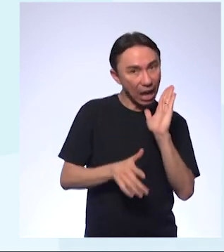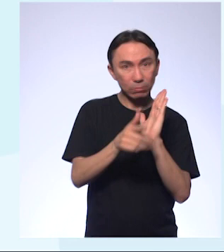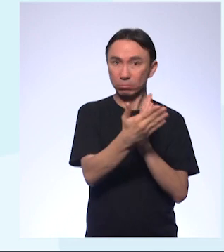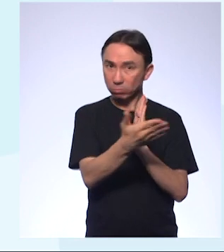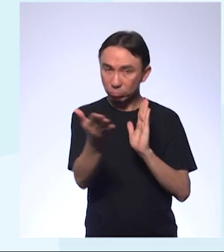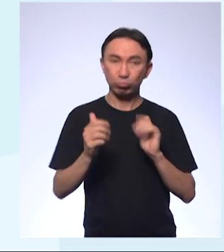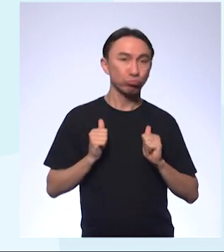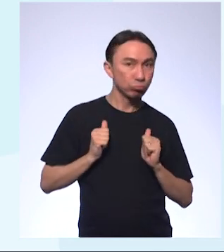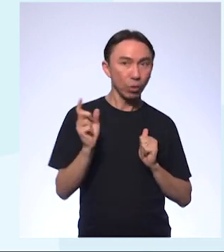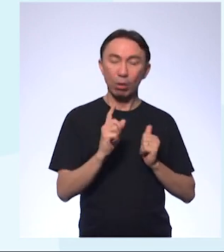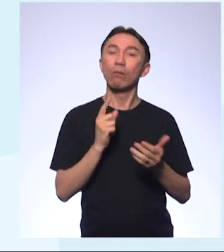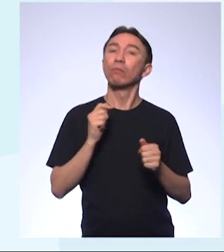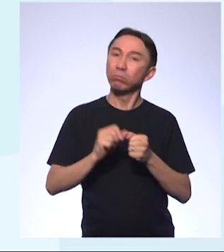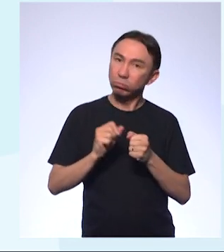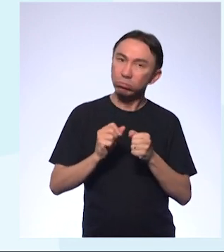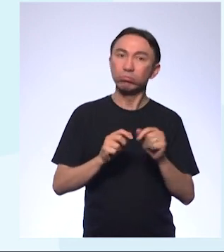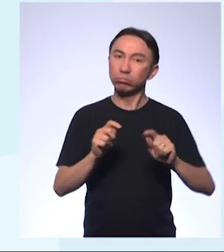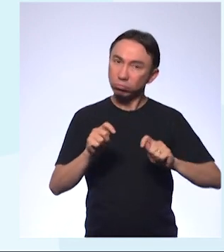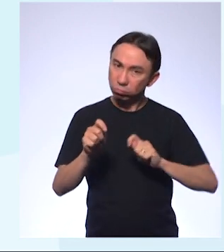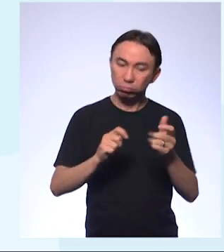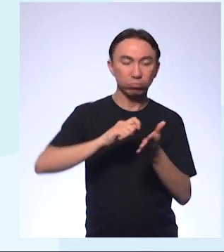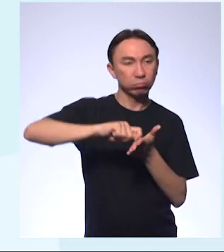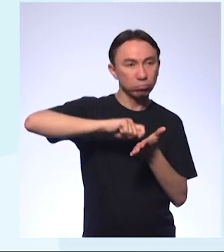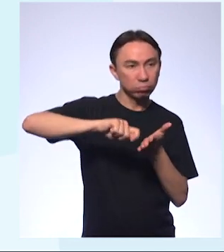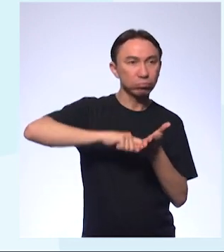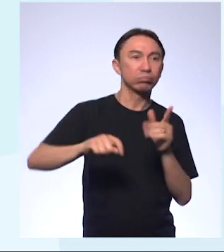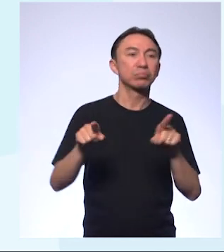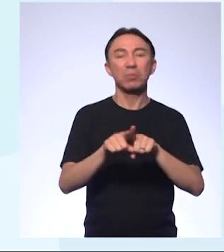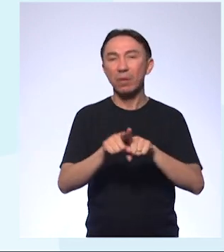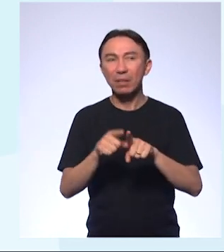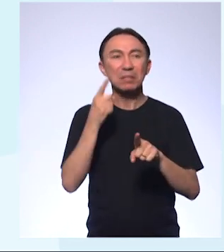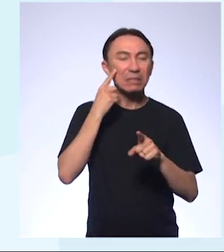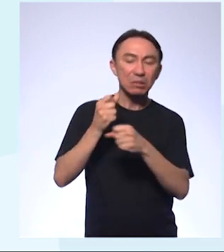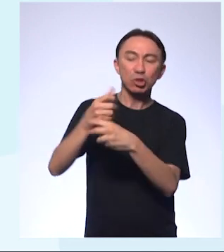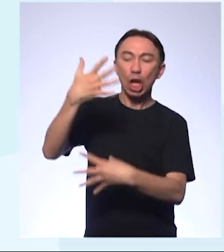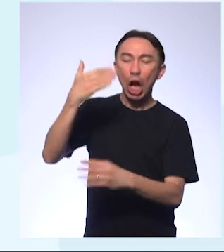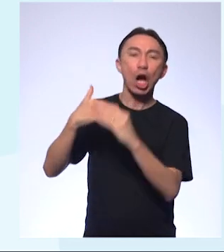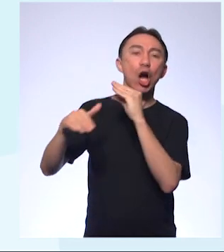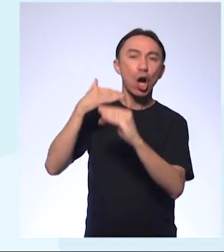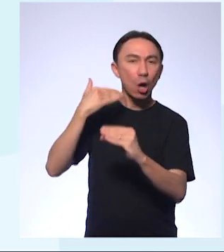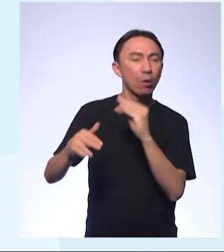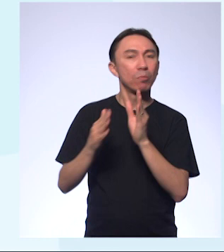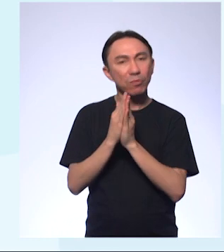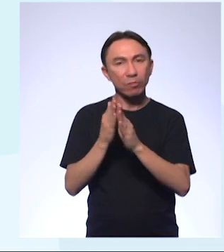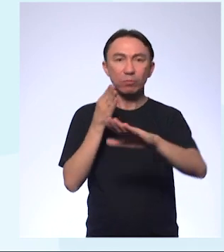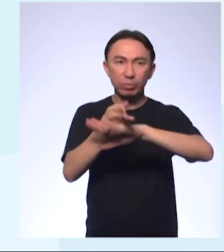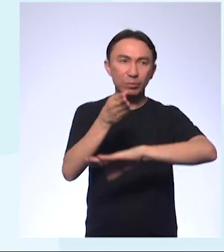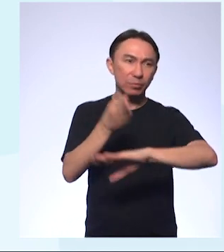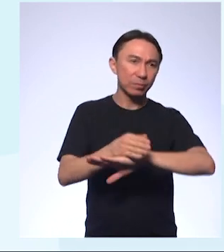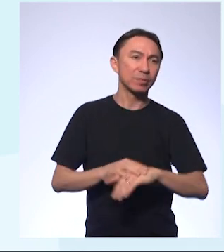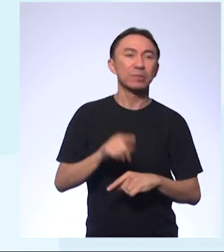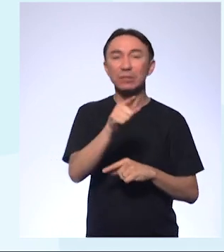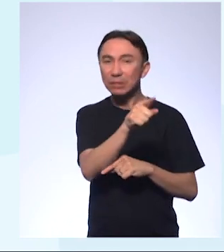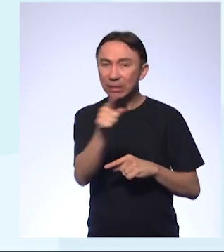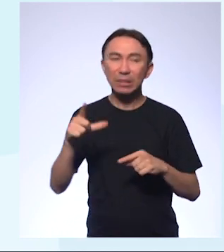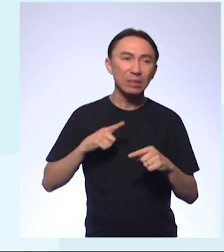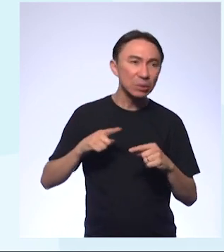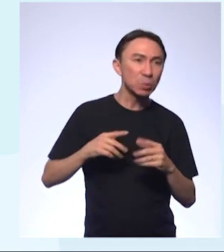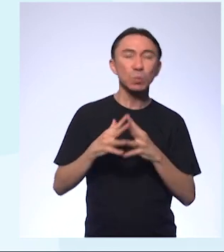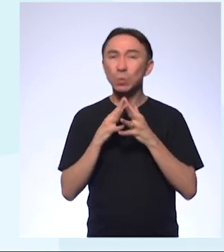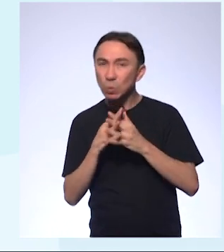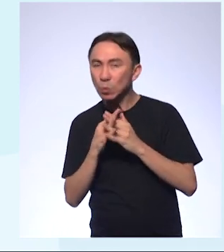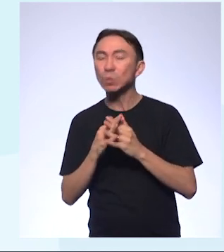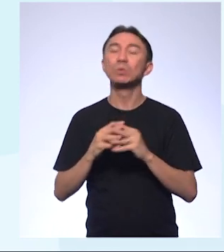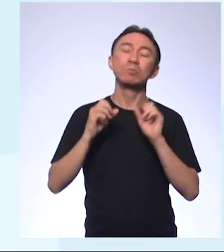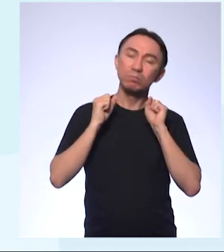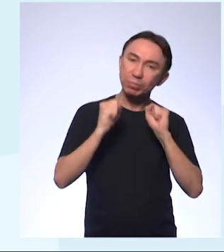chat nos momentos oportunos, anotem as suas dúvidas, passem aos seus professores, caso haja um tempinho para a gente solucionar essas